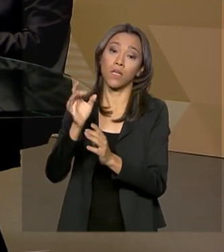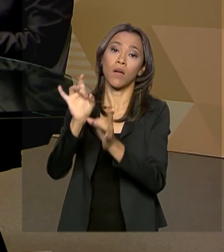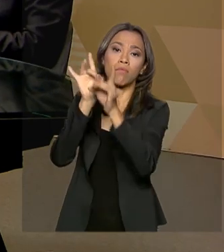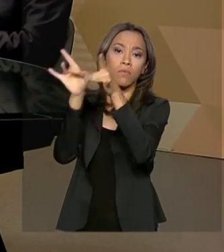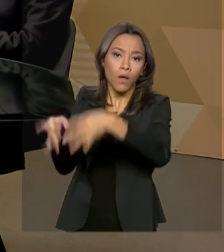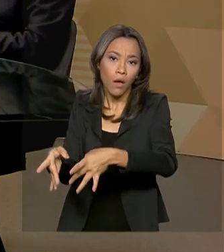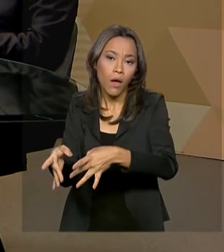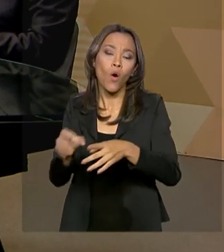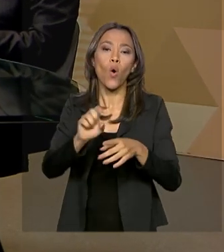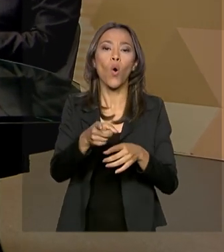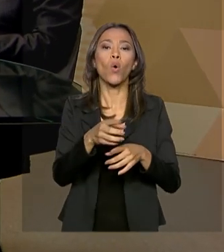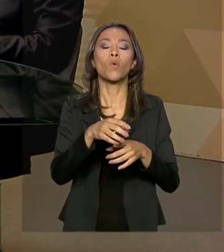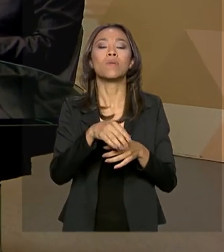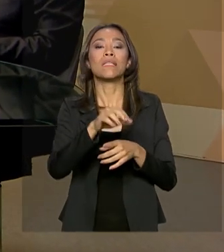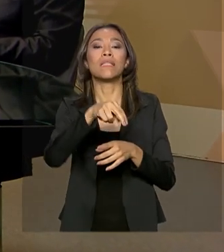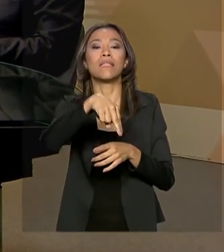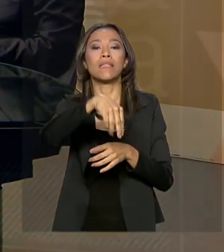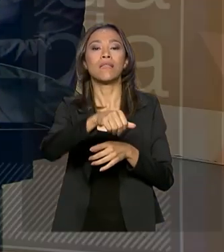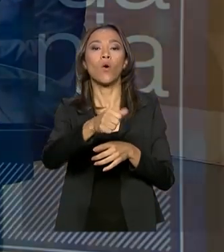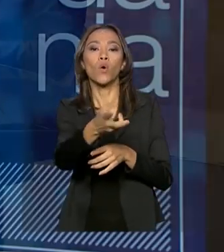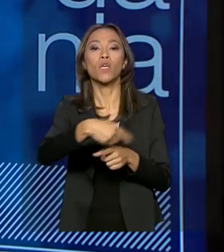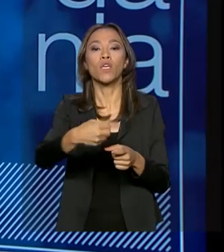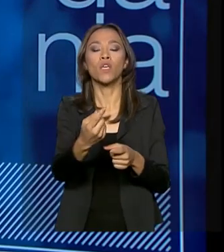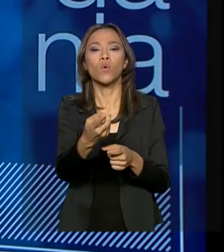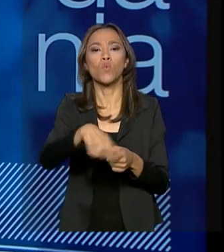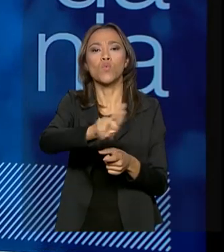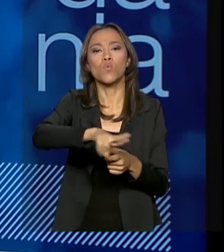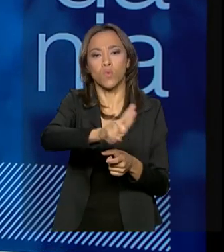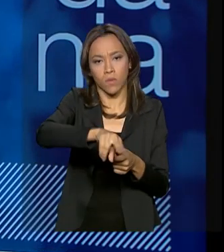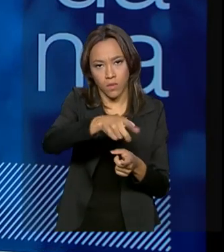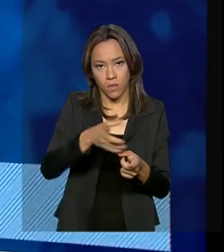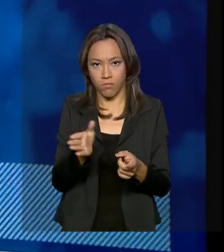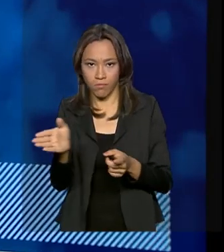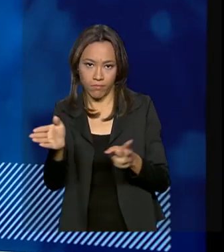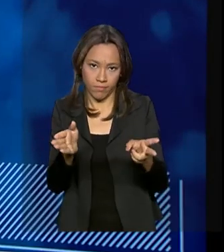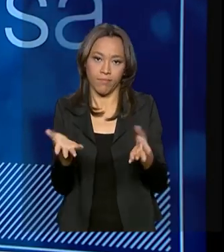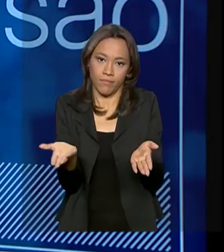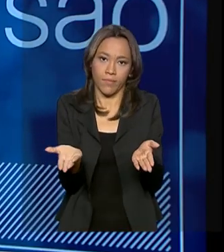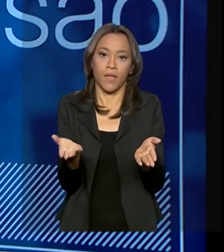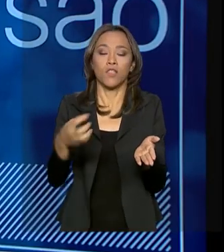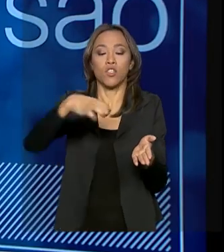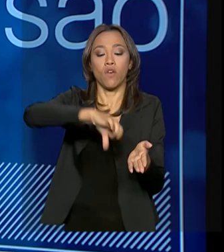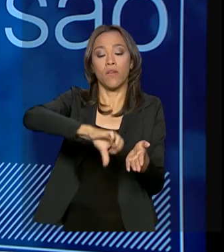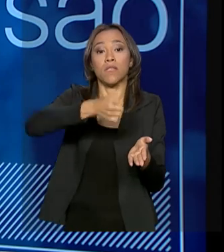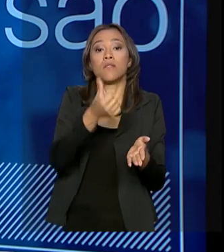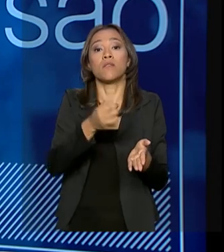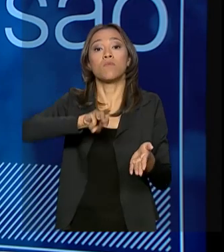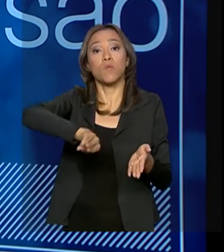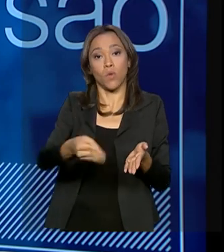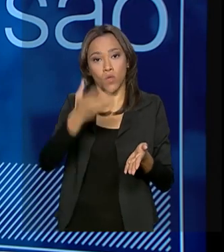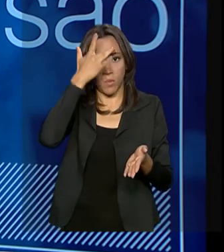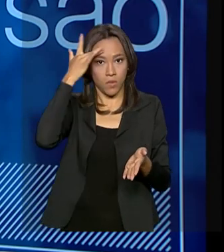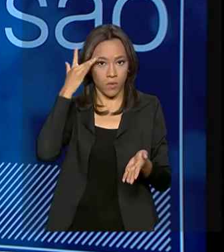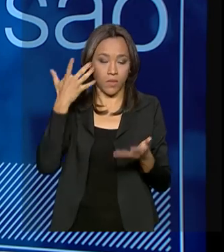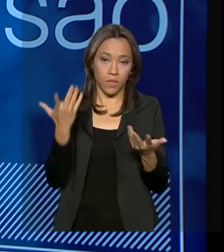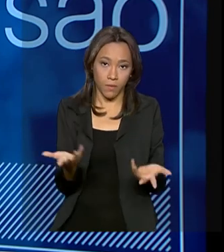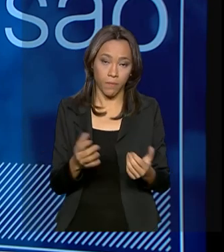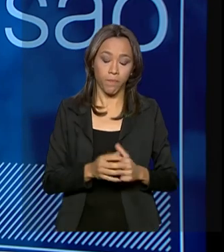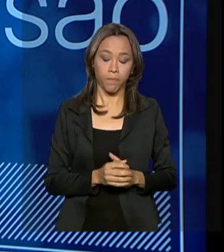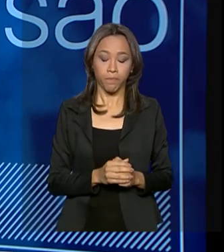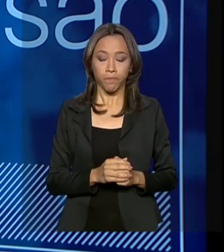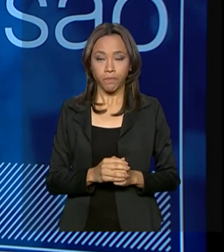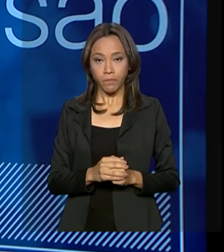Ativo ou inativo, são 260 milhões de contas de 96 milhões de brasileiros. Então, e